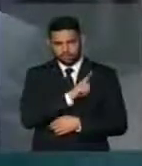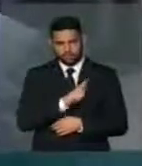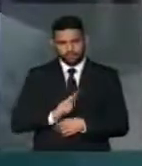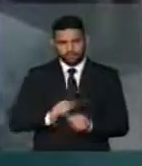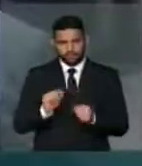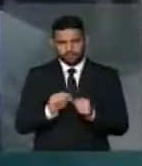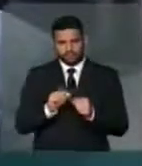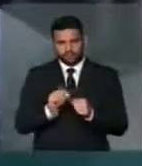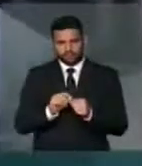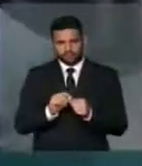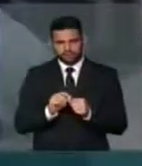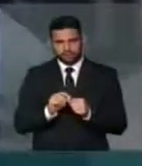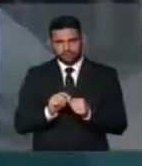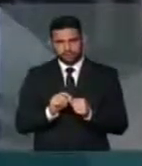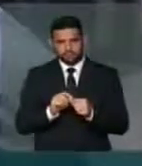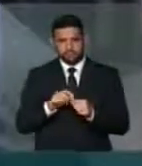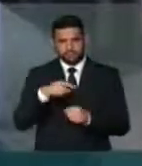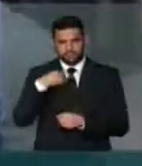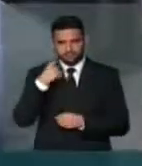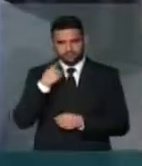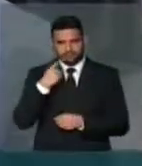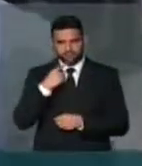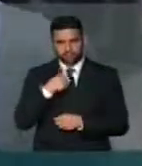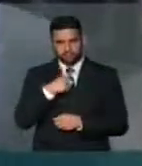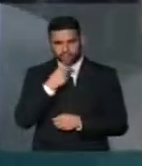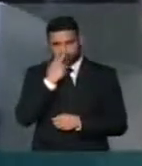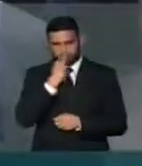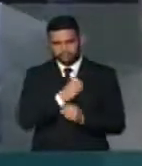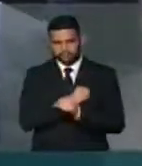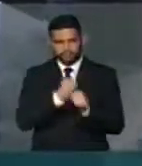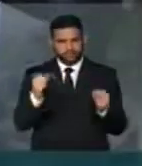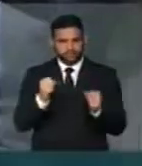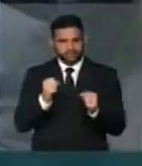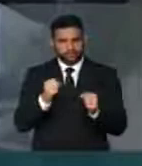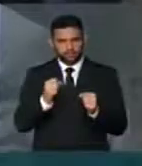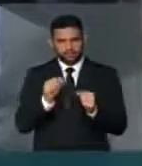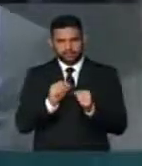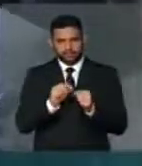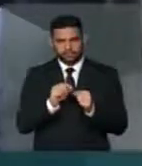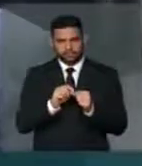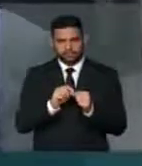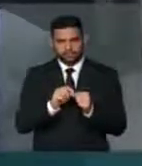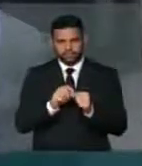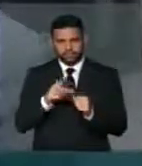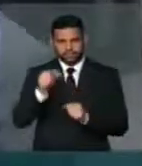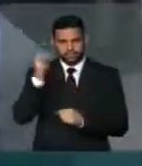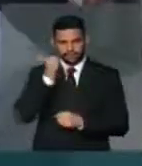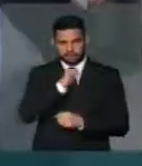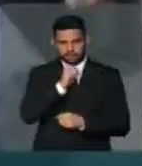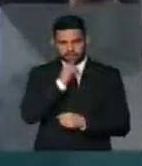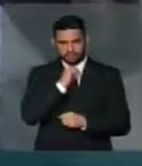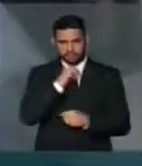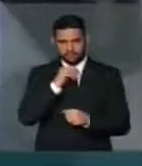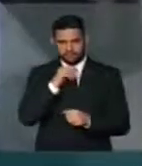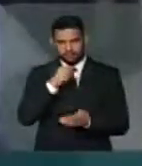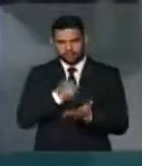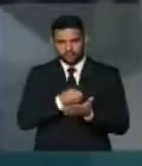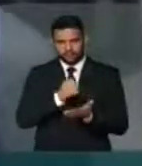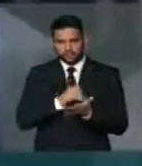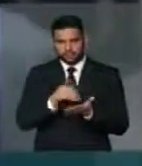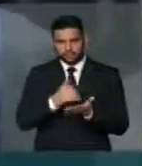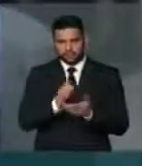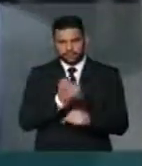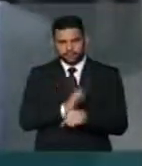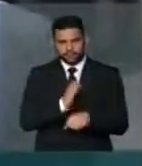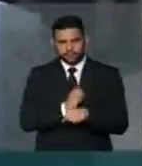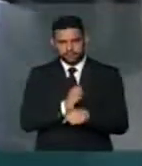fez com os parlamentares é um absurdo, é uma medida jurássica. Obrigou secretários de Estado